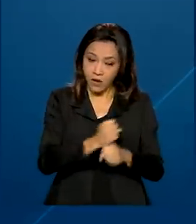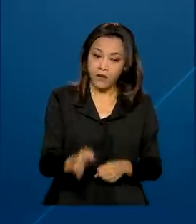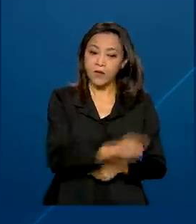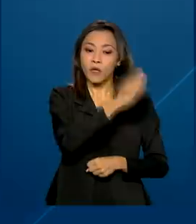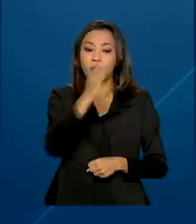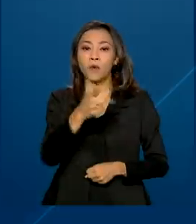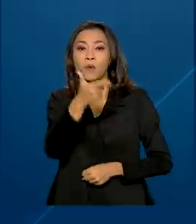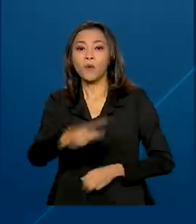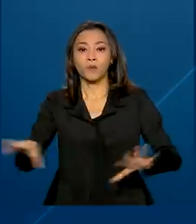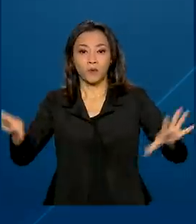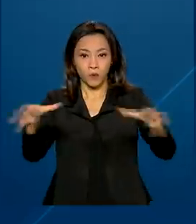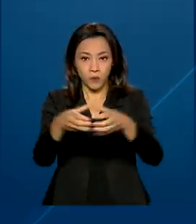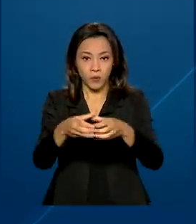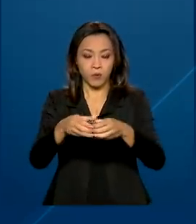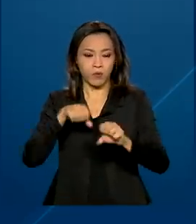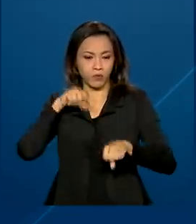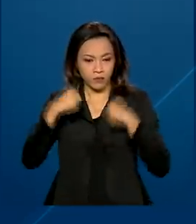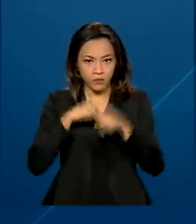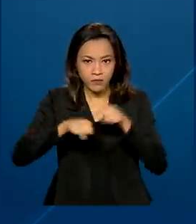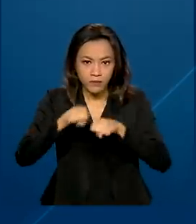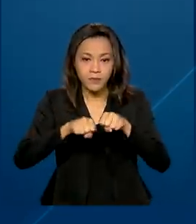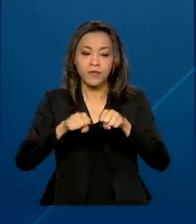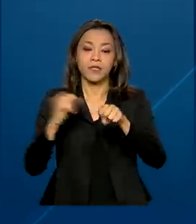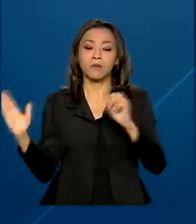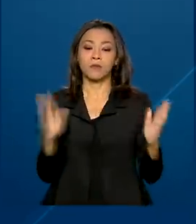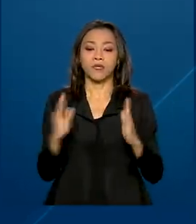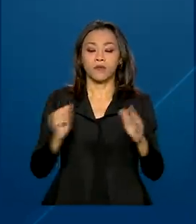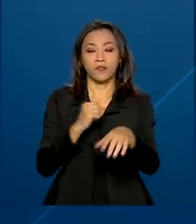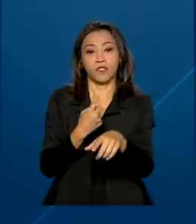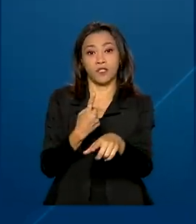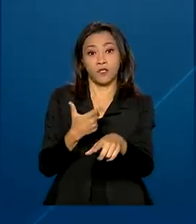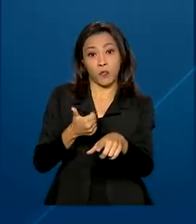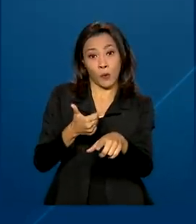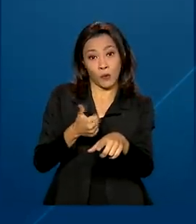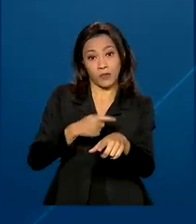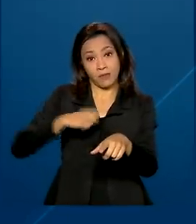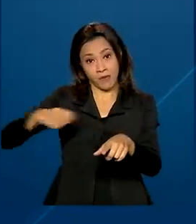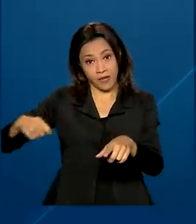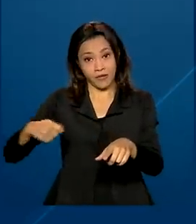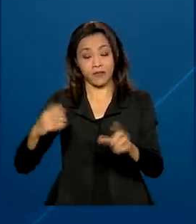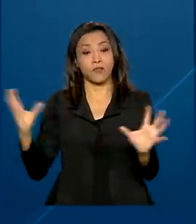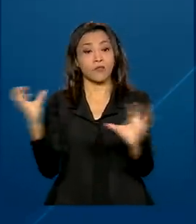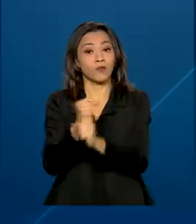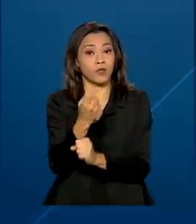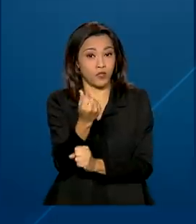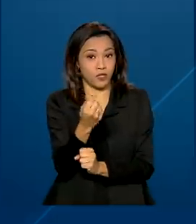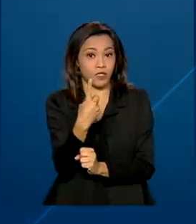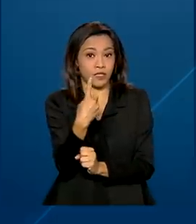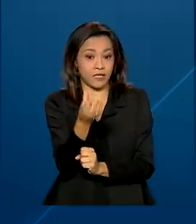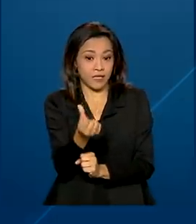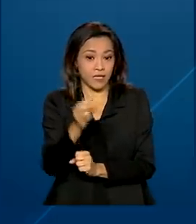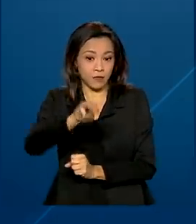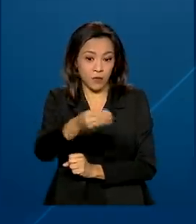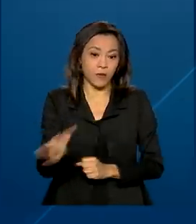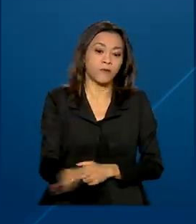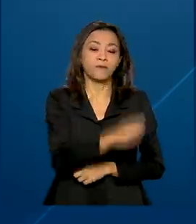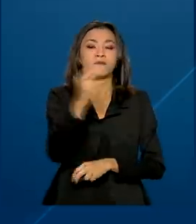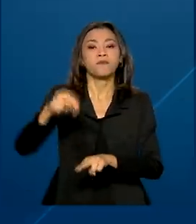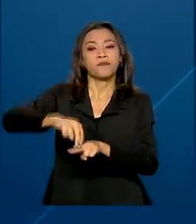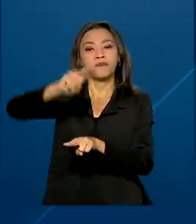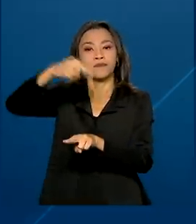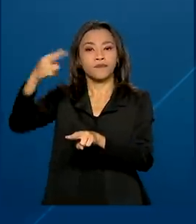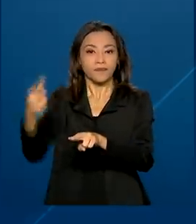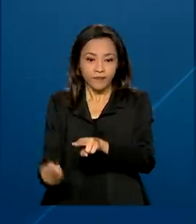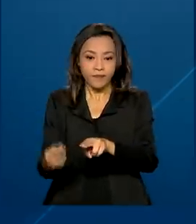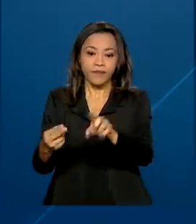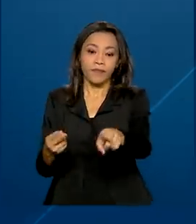atletismo, com contrato assinado por 12 meses, no valor de 16 milhões de reais. A ginástica, com patrocínio